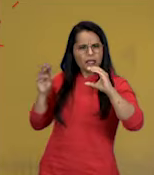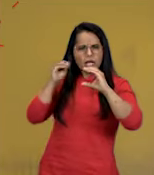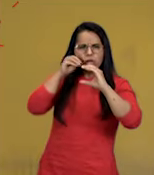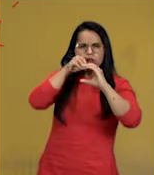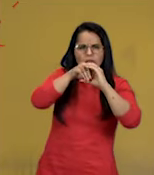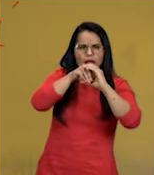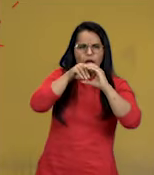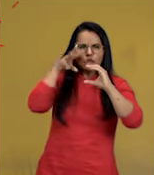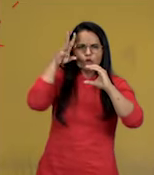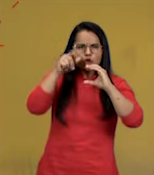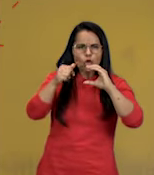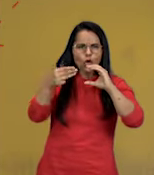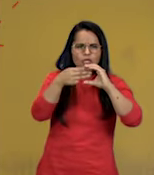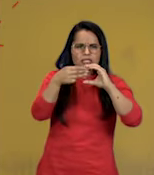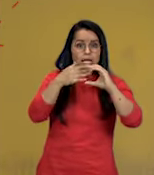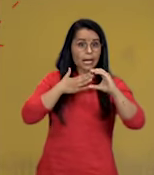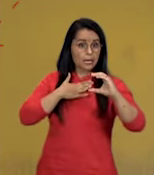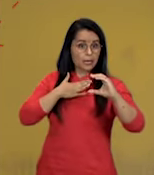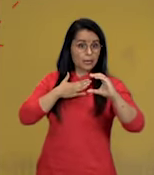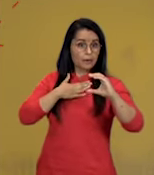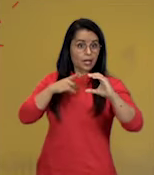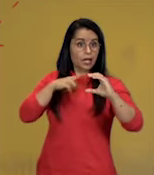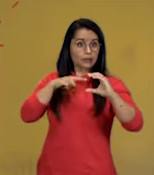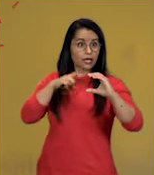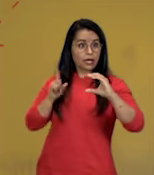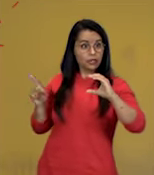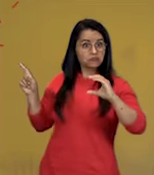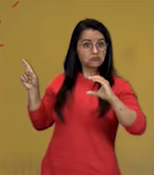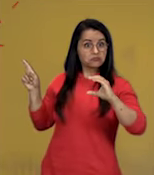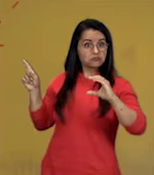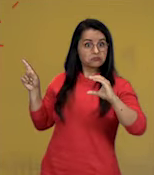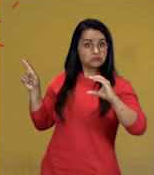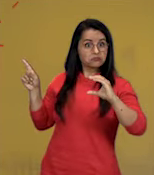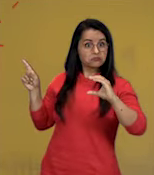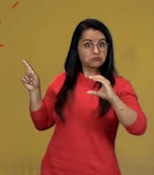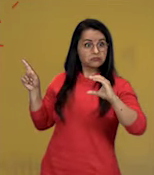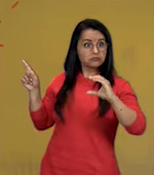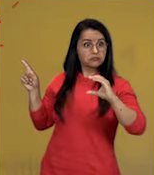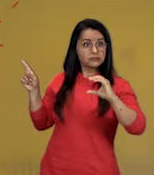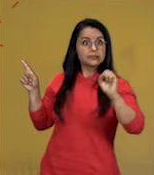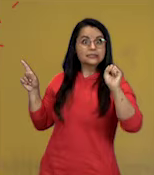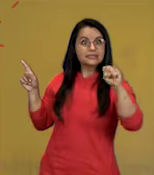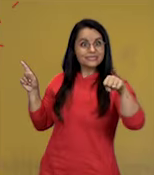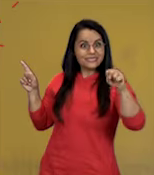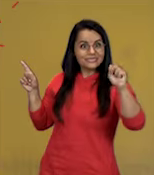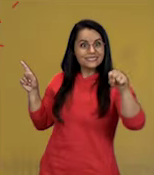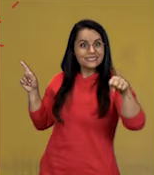todas as minhas células, tem mitocôndria? Tem.